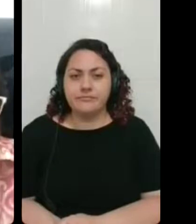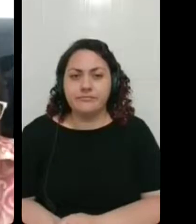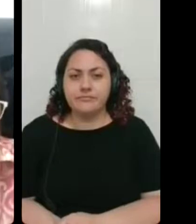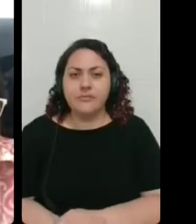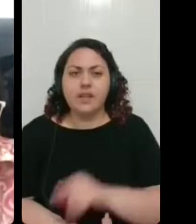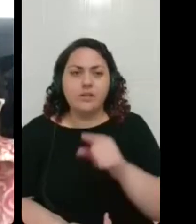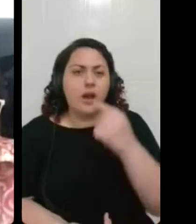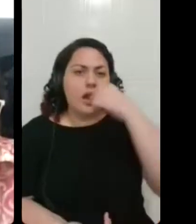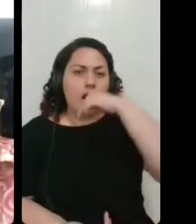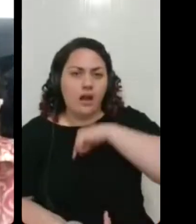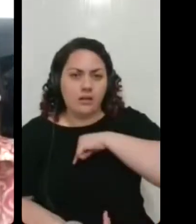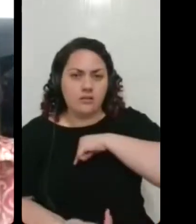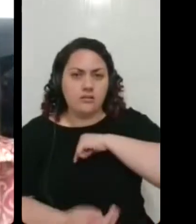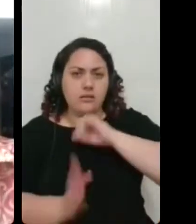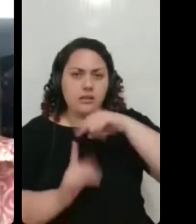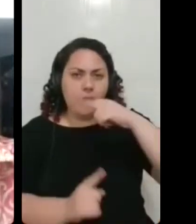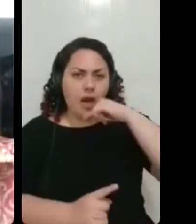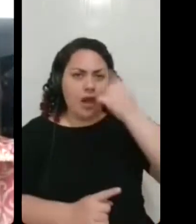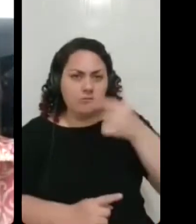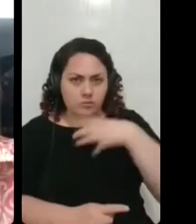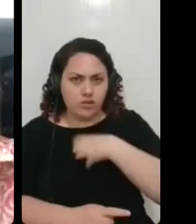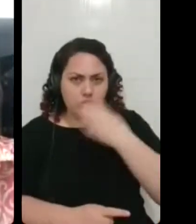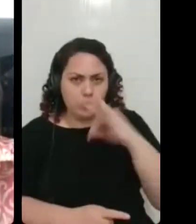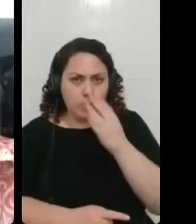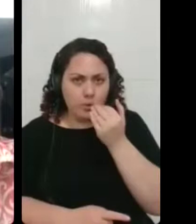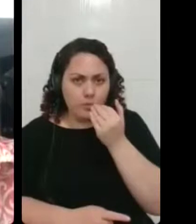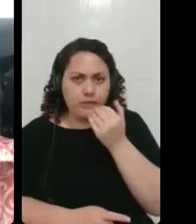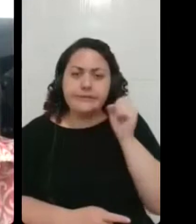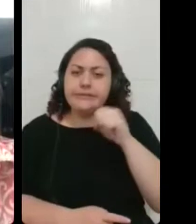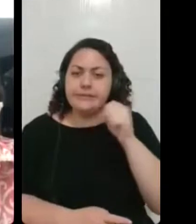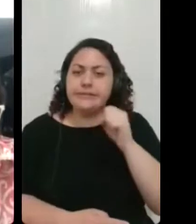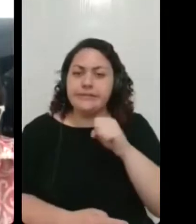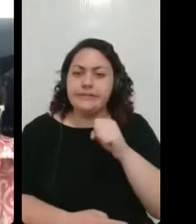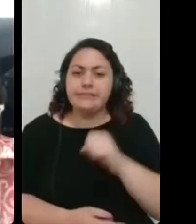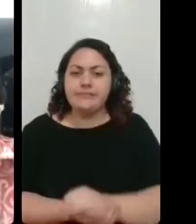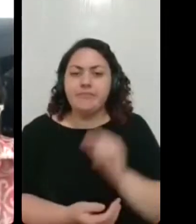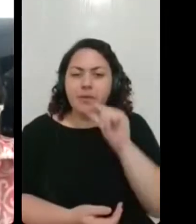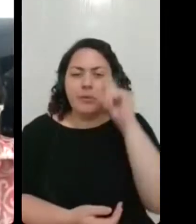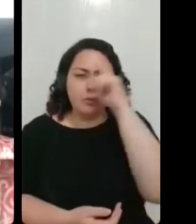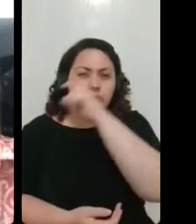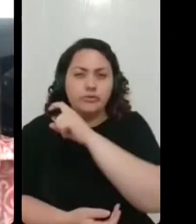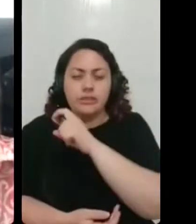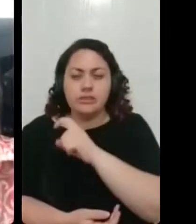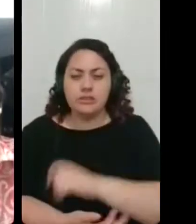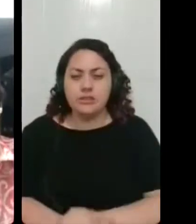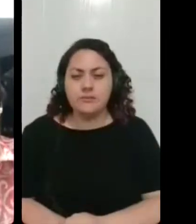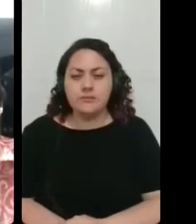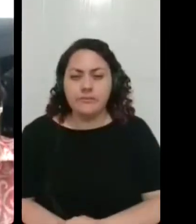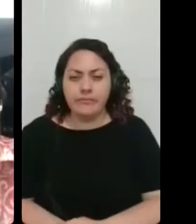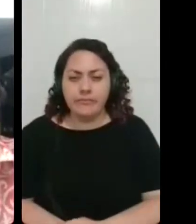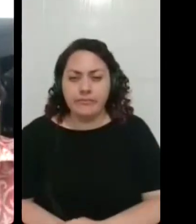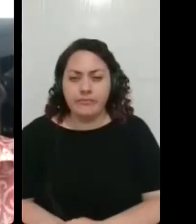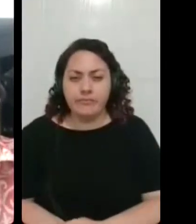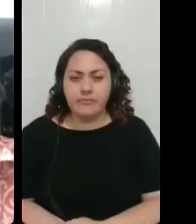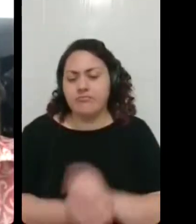Sim, sim. Então, a decrutição fica um pouco difícil, né? Mas tudo faz parte, assim.